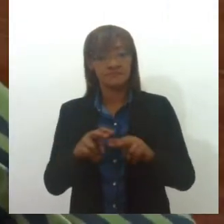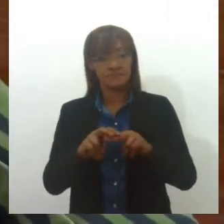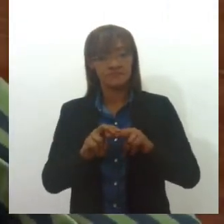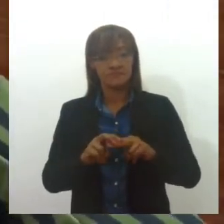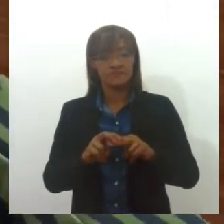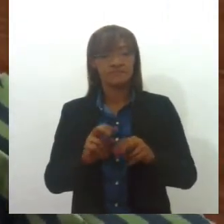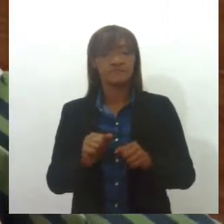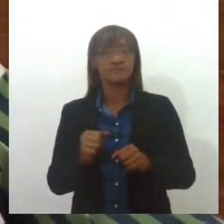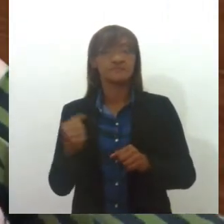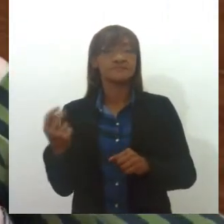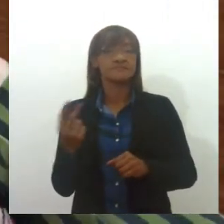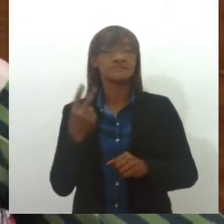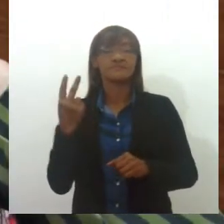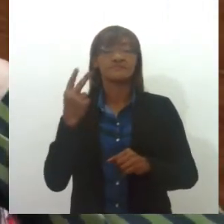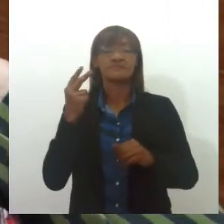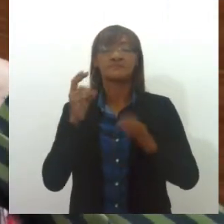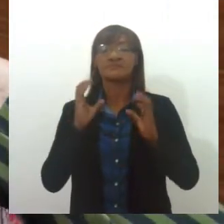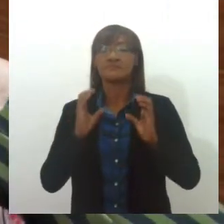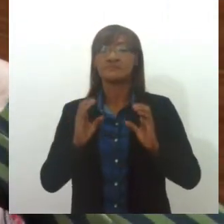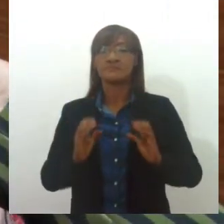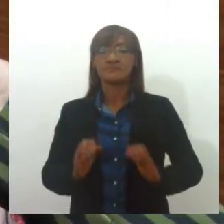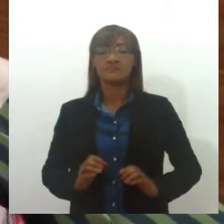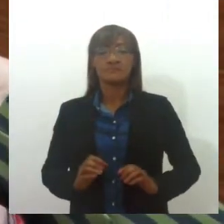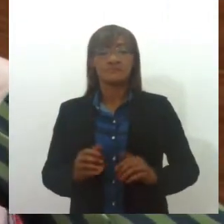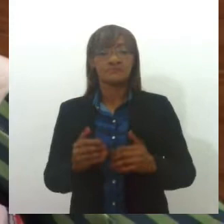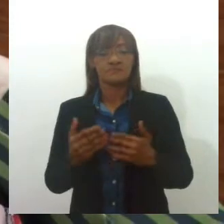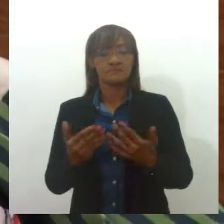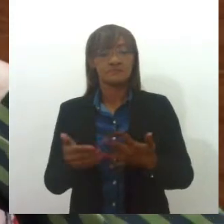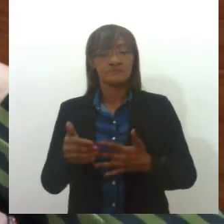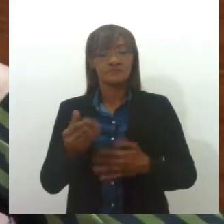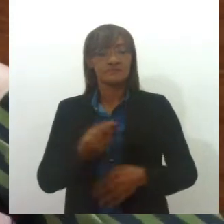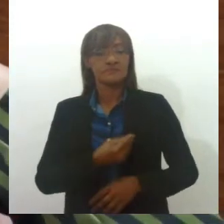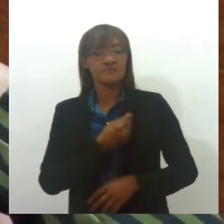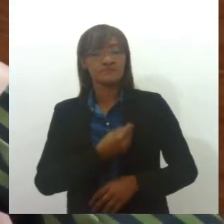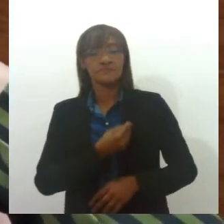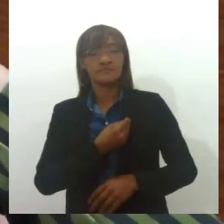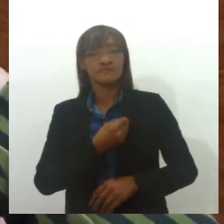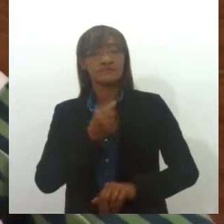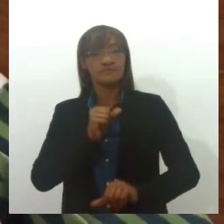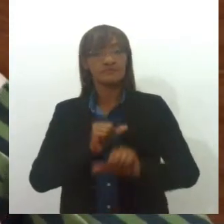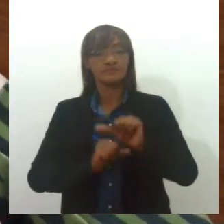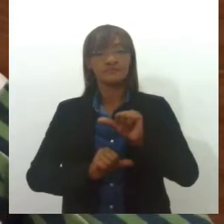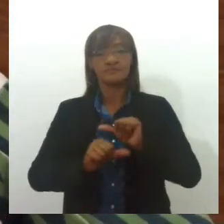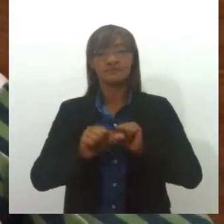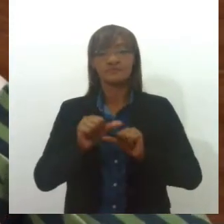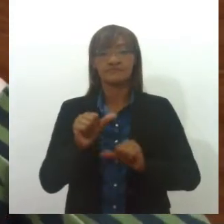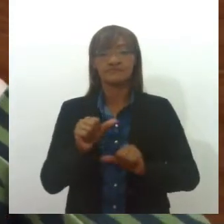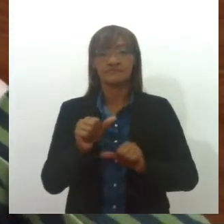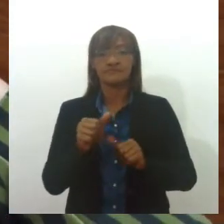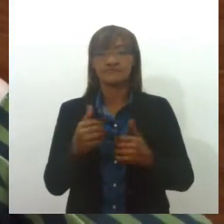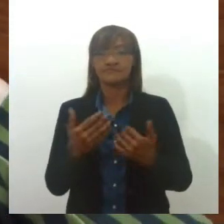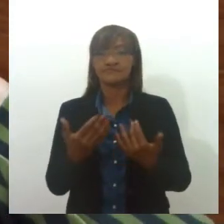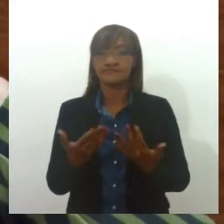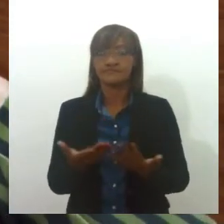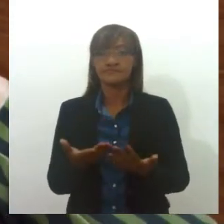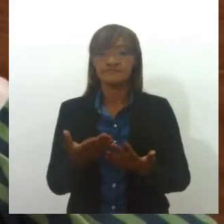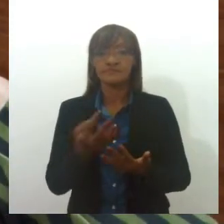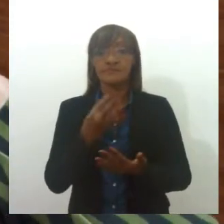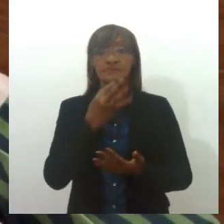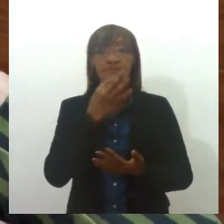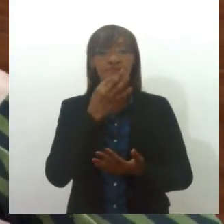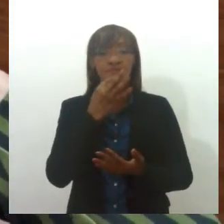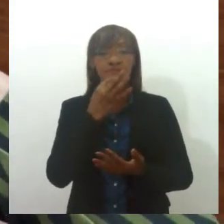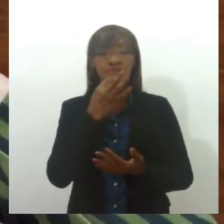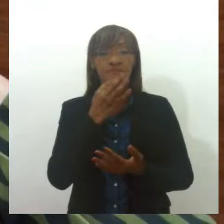falando de valores, está falando de mudanças de comportamento, de conhecer o que é